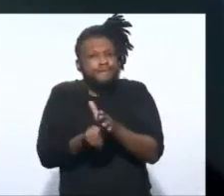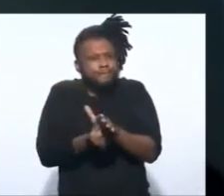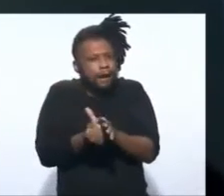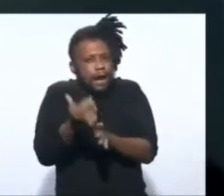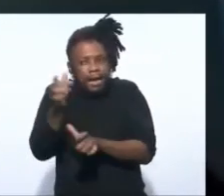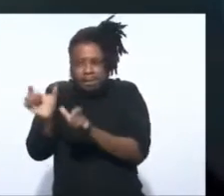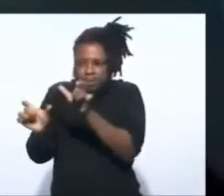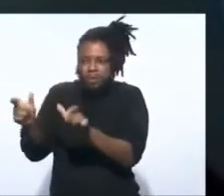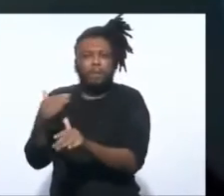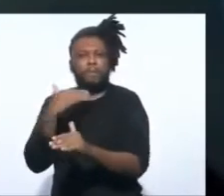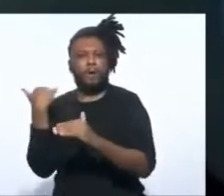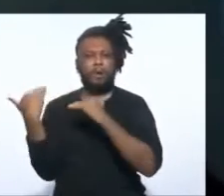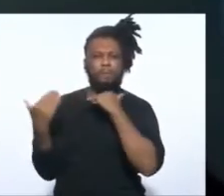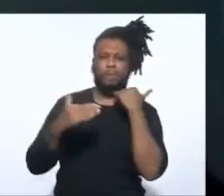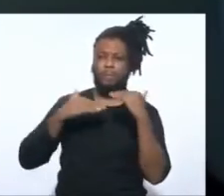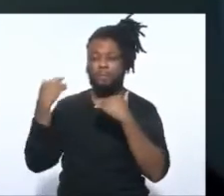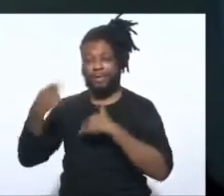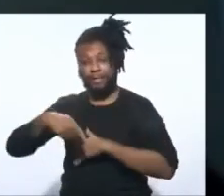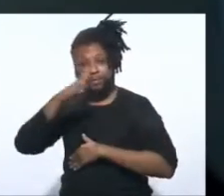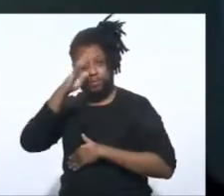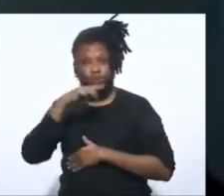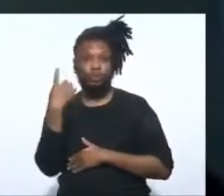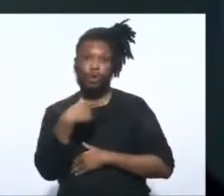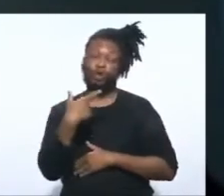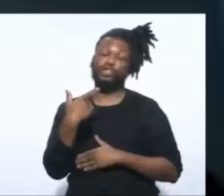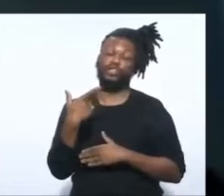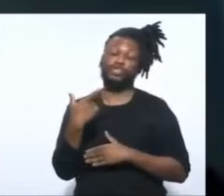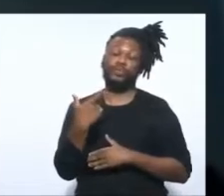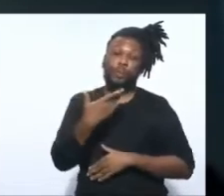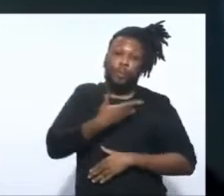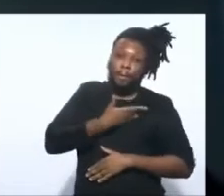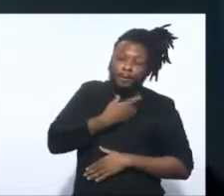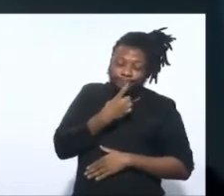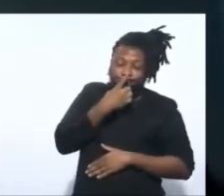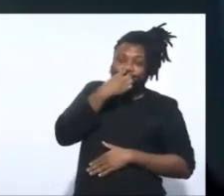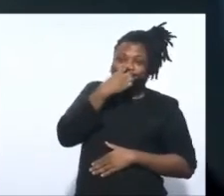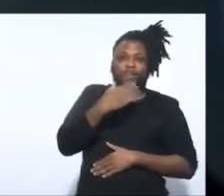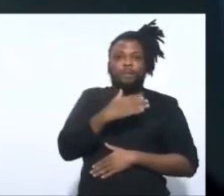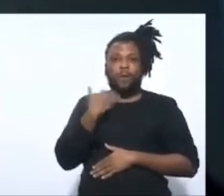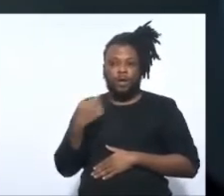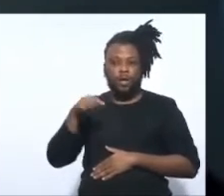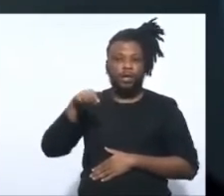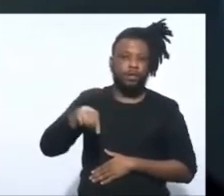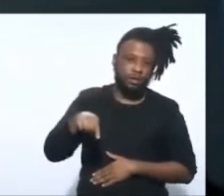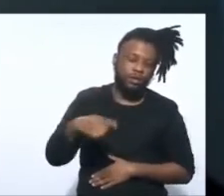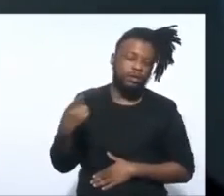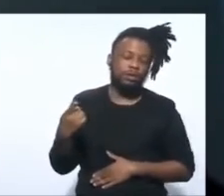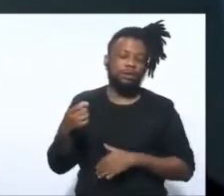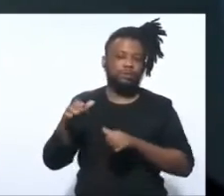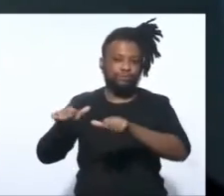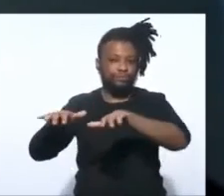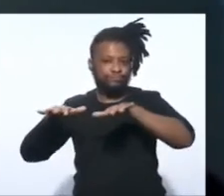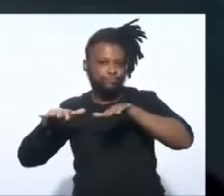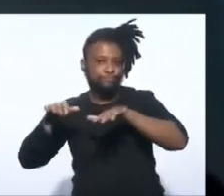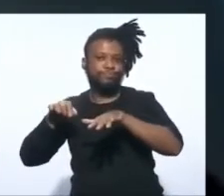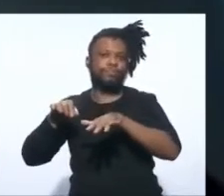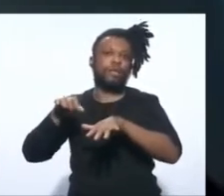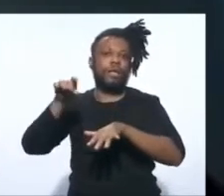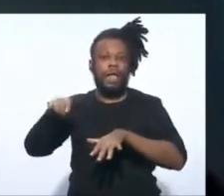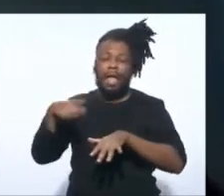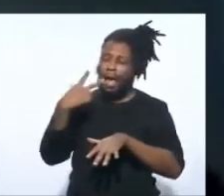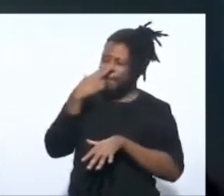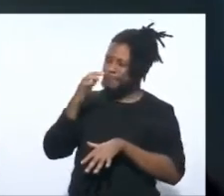Nós mesmos perdemos um companheiro aqui de parlamento que aparentemente era